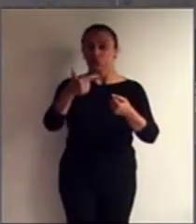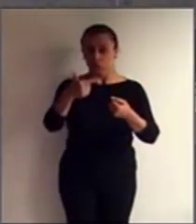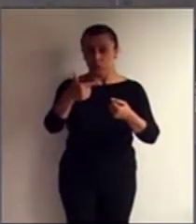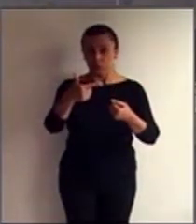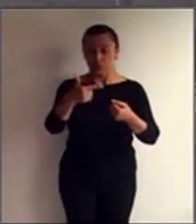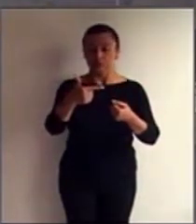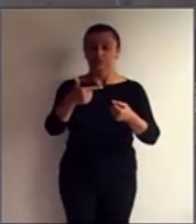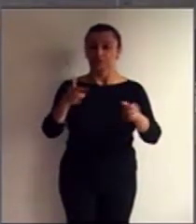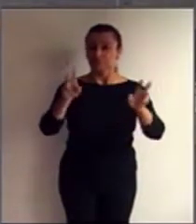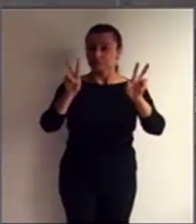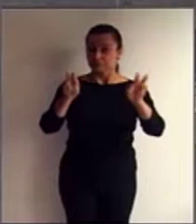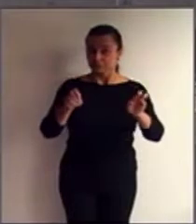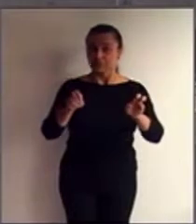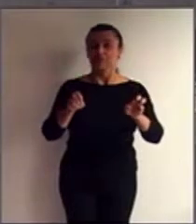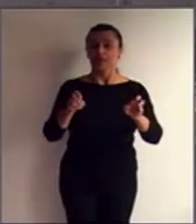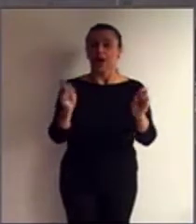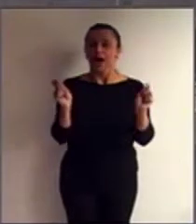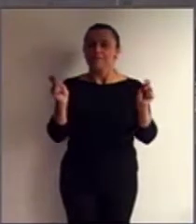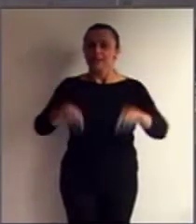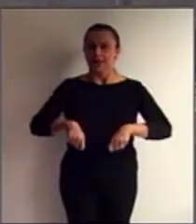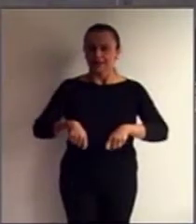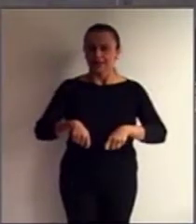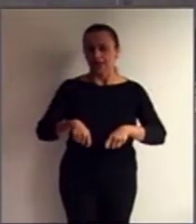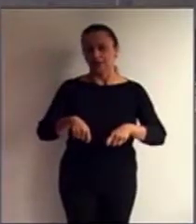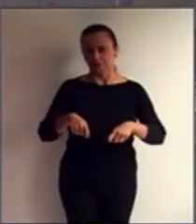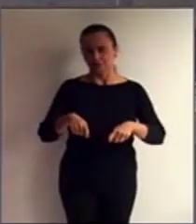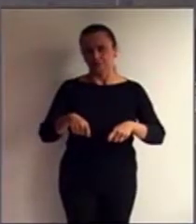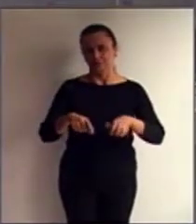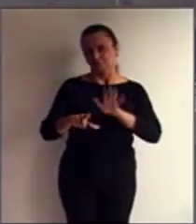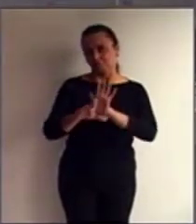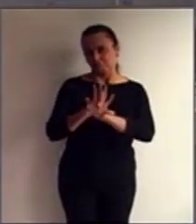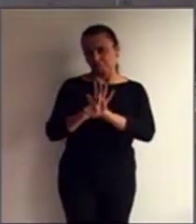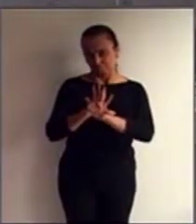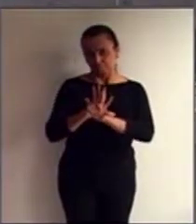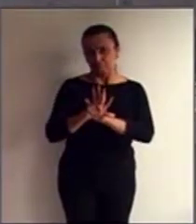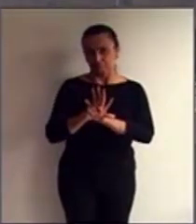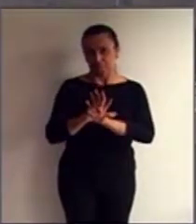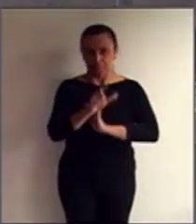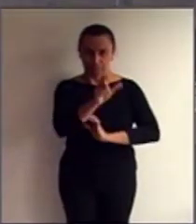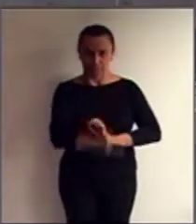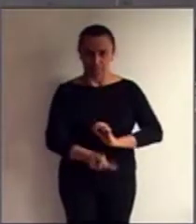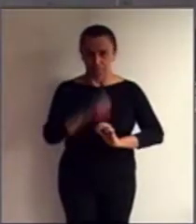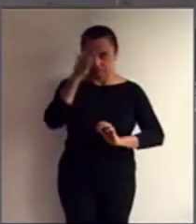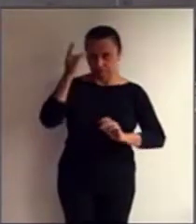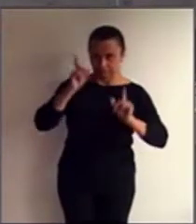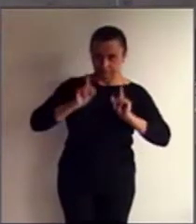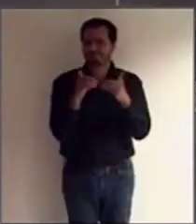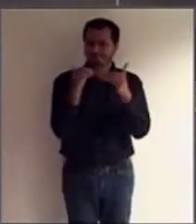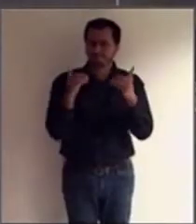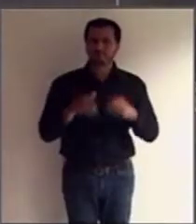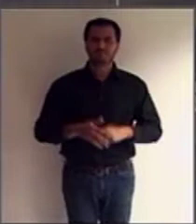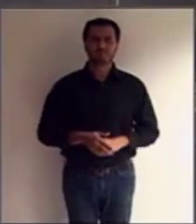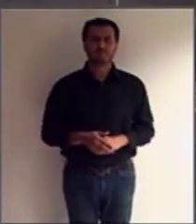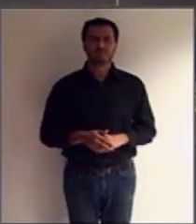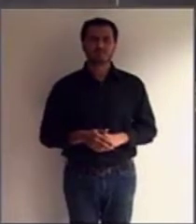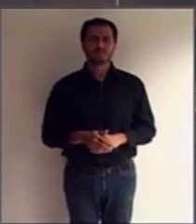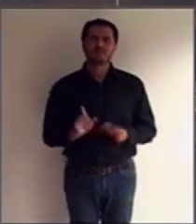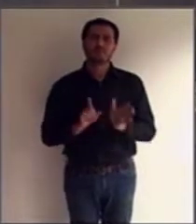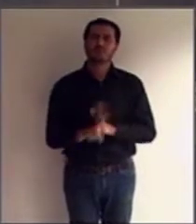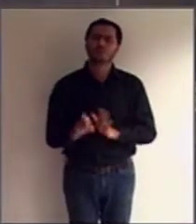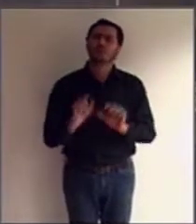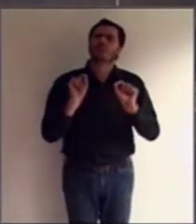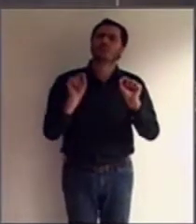que trata da capacidade legal da pessoa com deficiência. interdição.